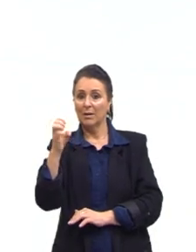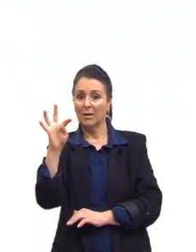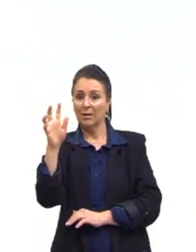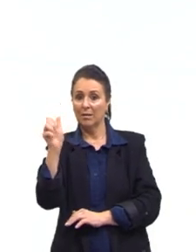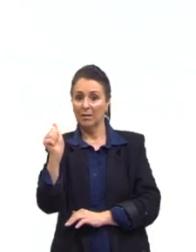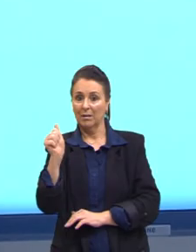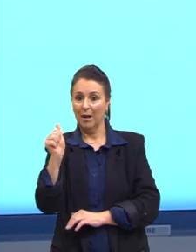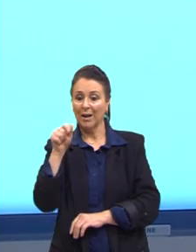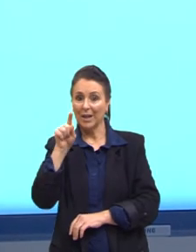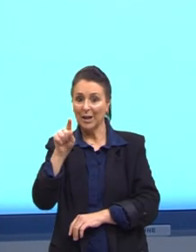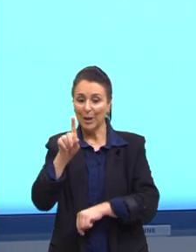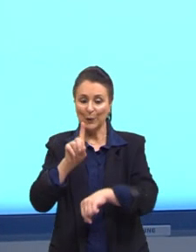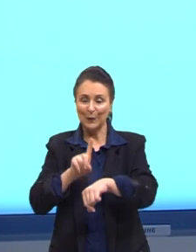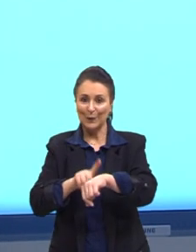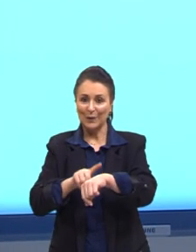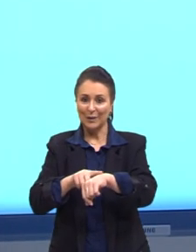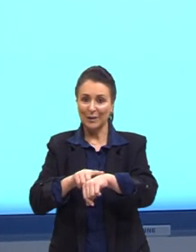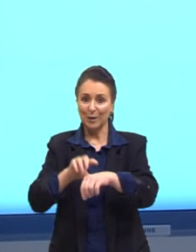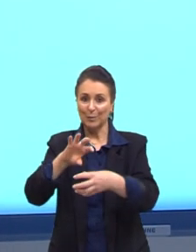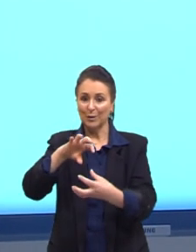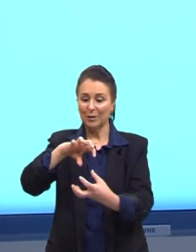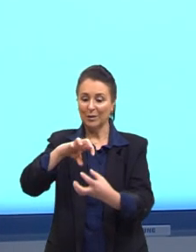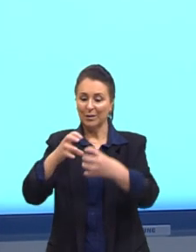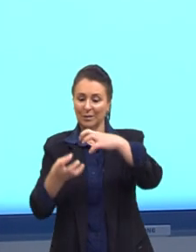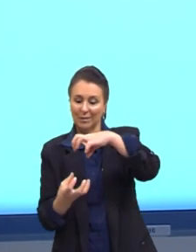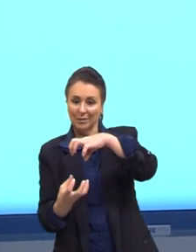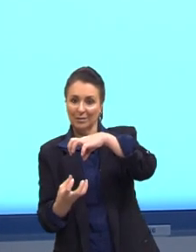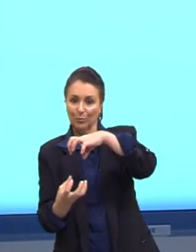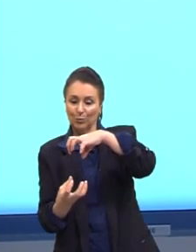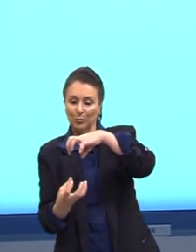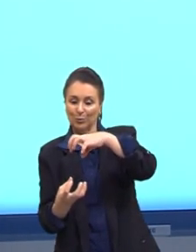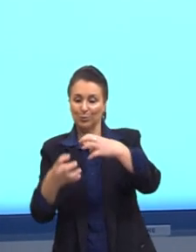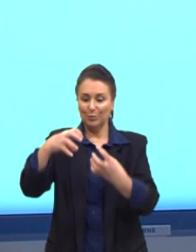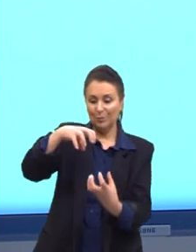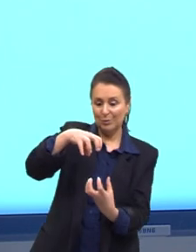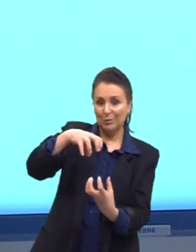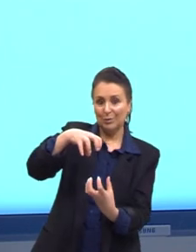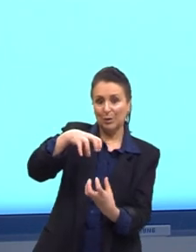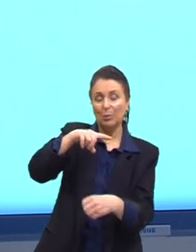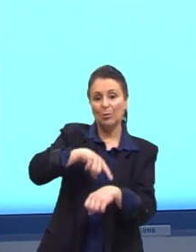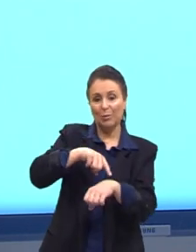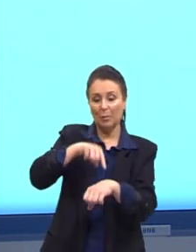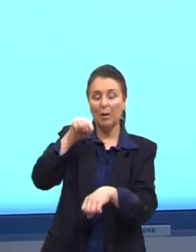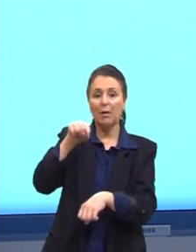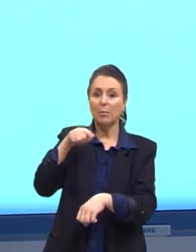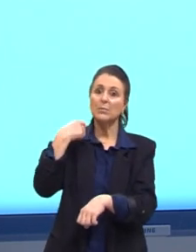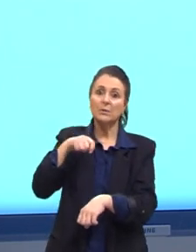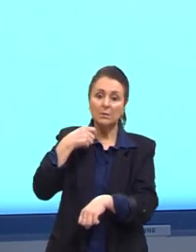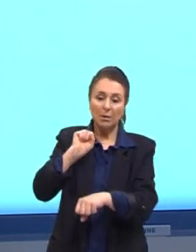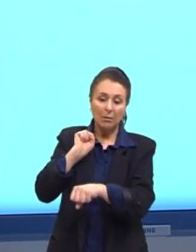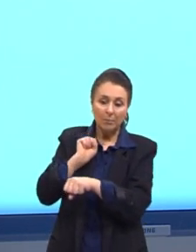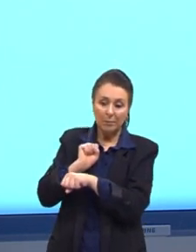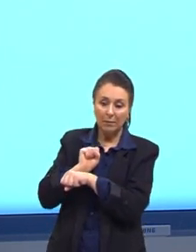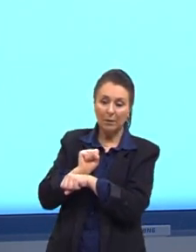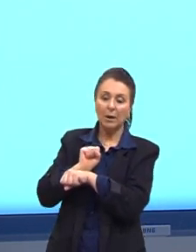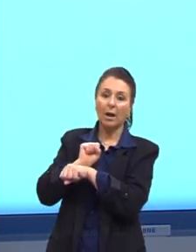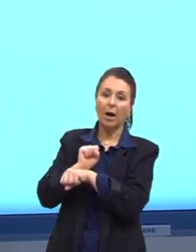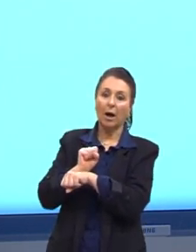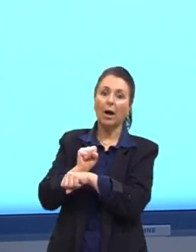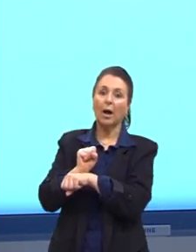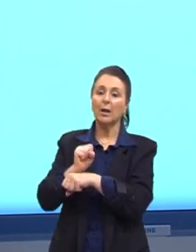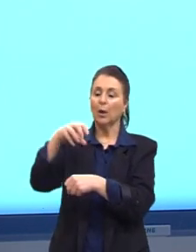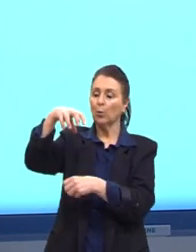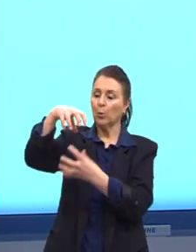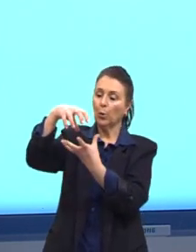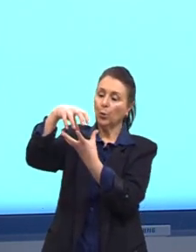tempo para que essa interpretação aconteça. Na ampulheta, gente precisa deixar que essa areia escoe